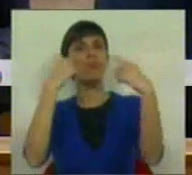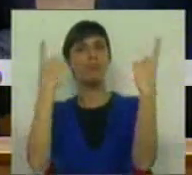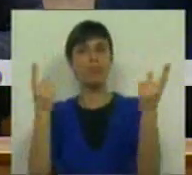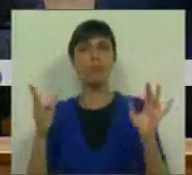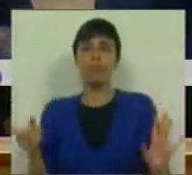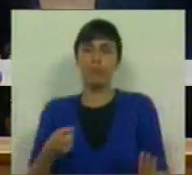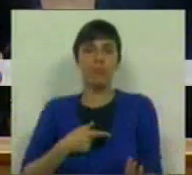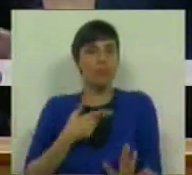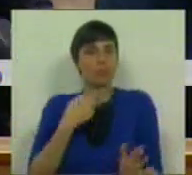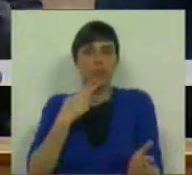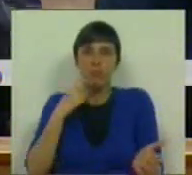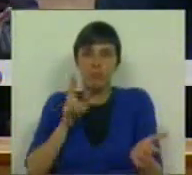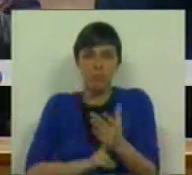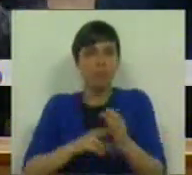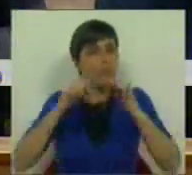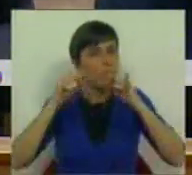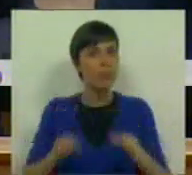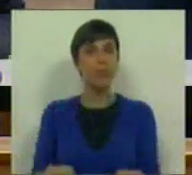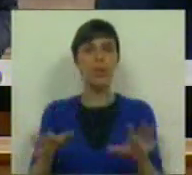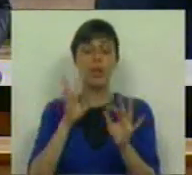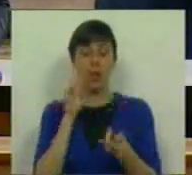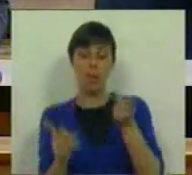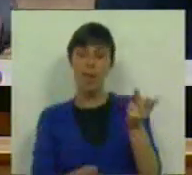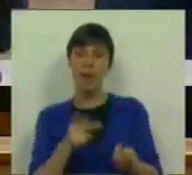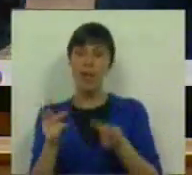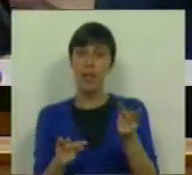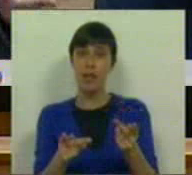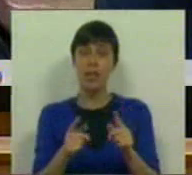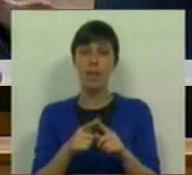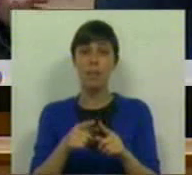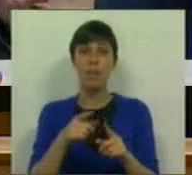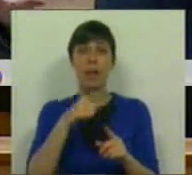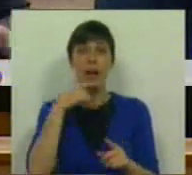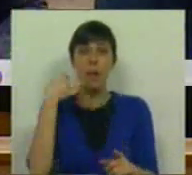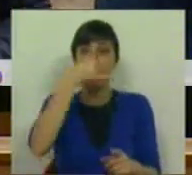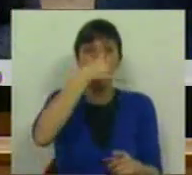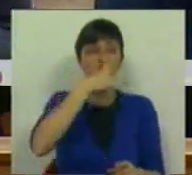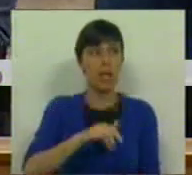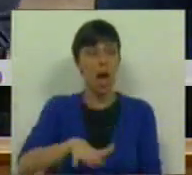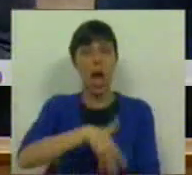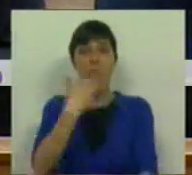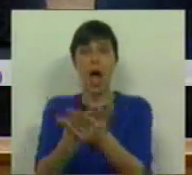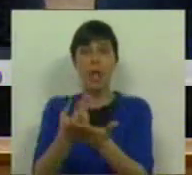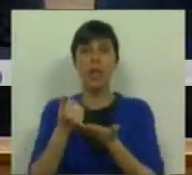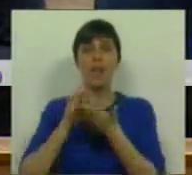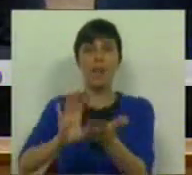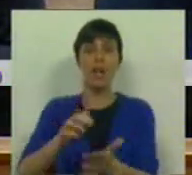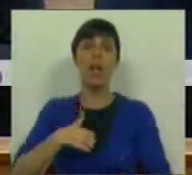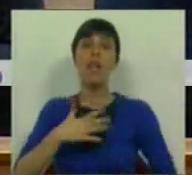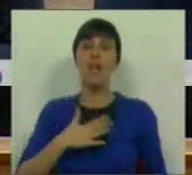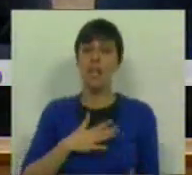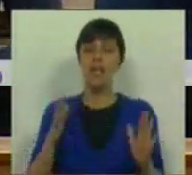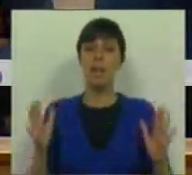deixe-me ser absolutamente honesta sobre esta avaliação, desde os pastéis de nata até ao financiamento das